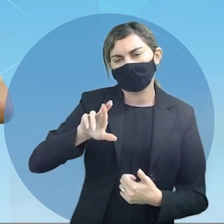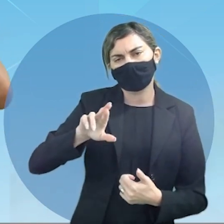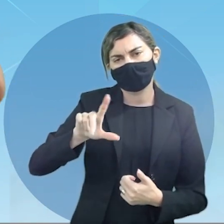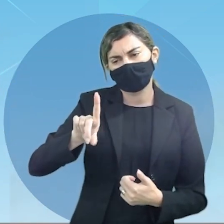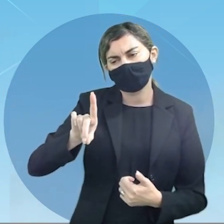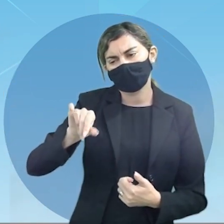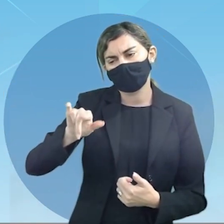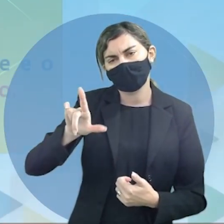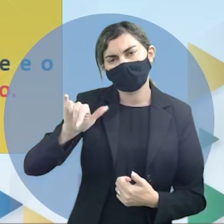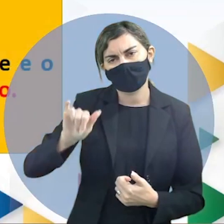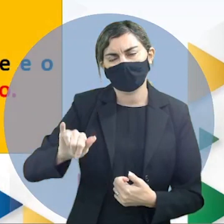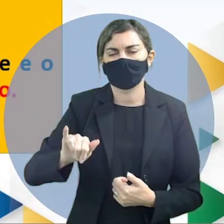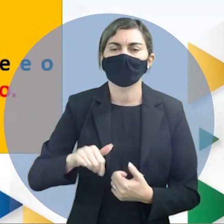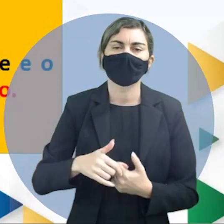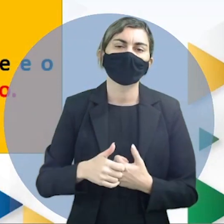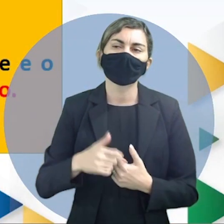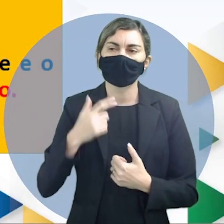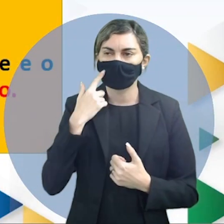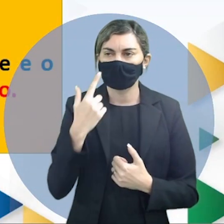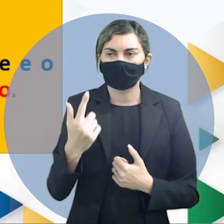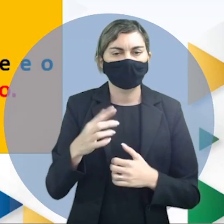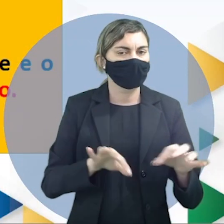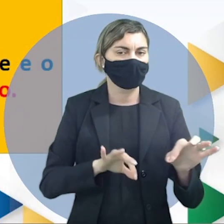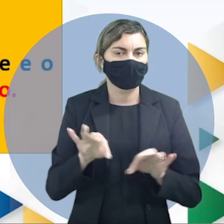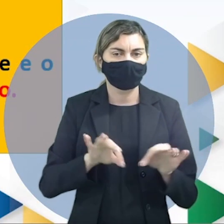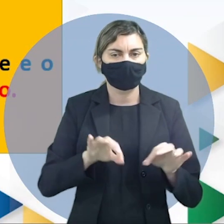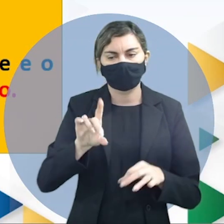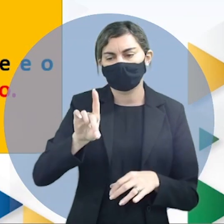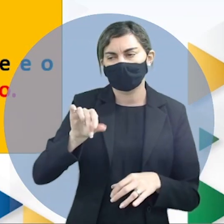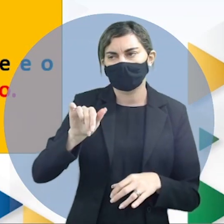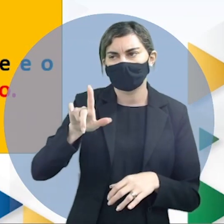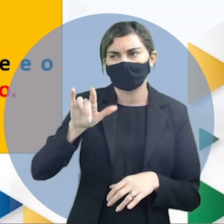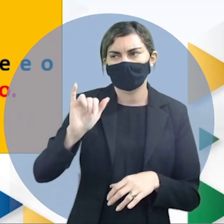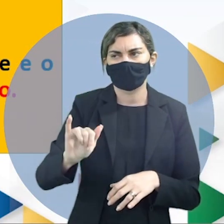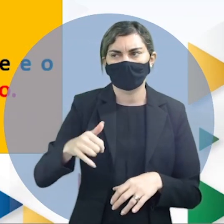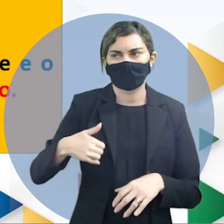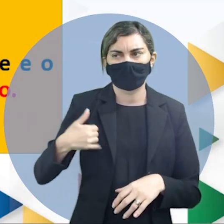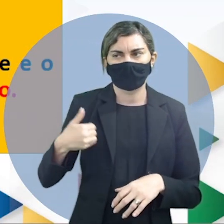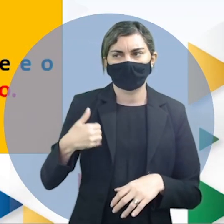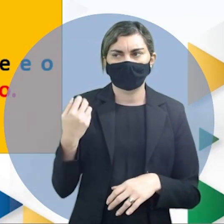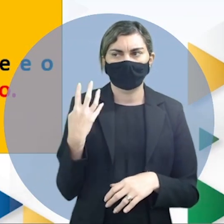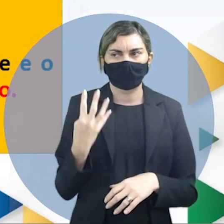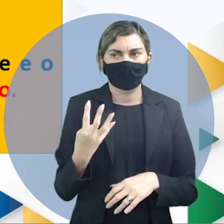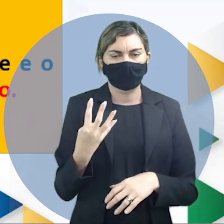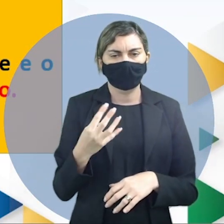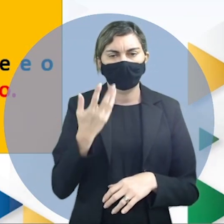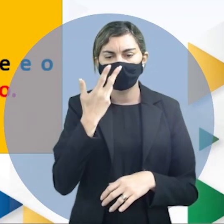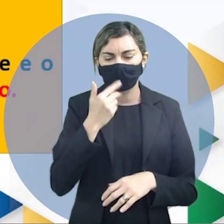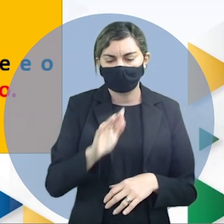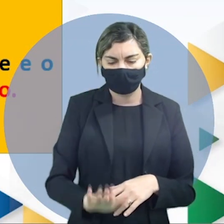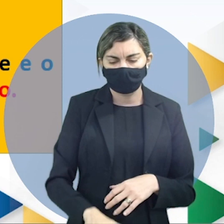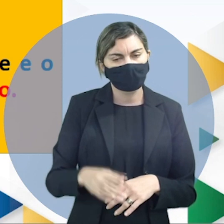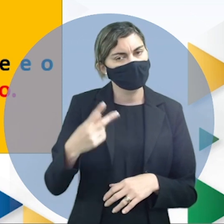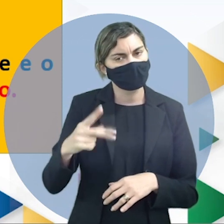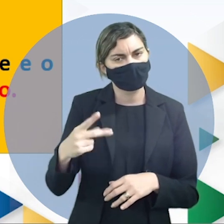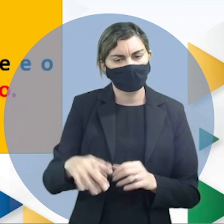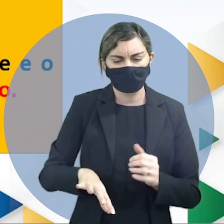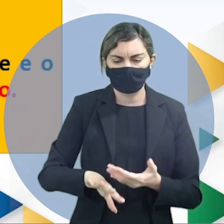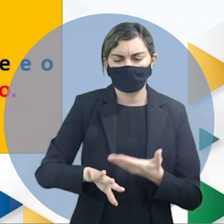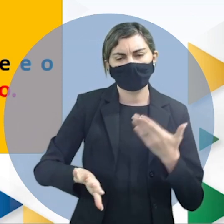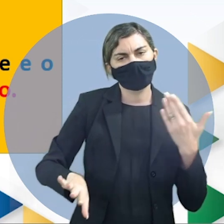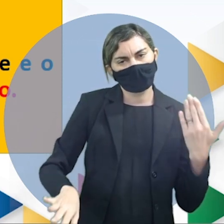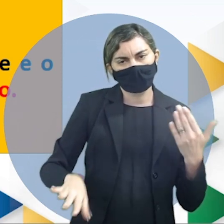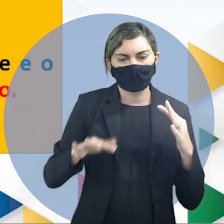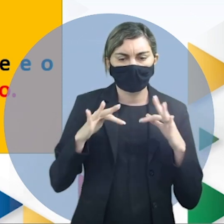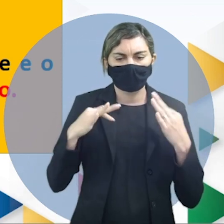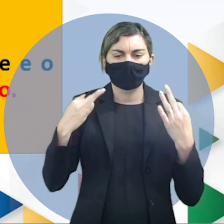Dalai acompanhem comigo a preparação do Dalai com 4 anos de idade a criança ele foi separado